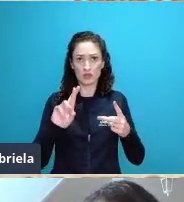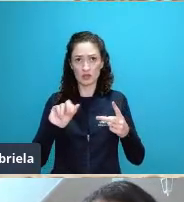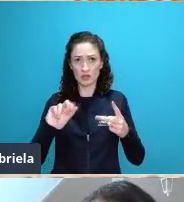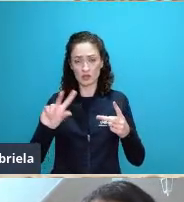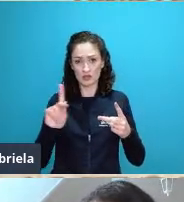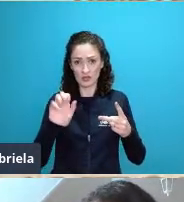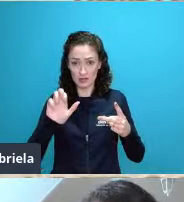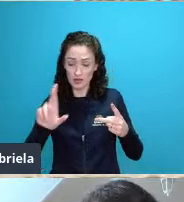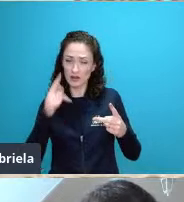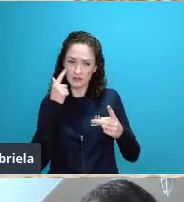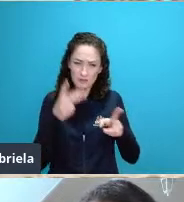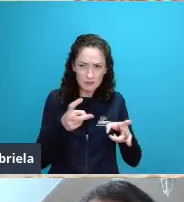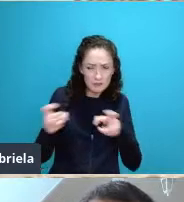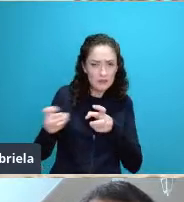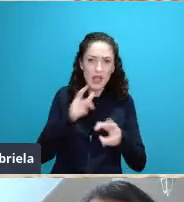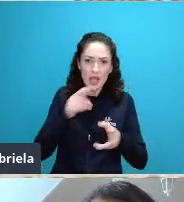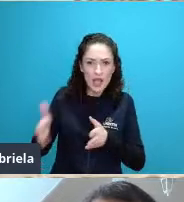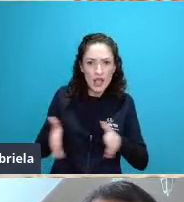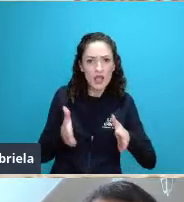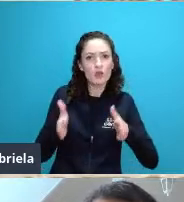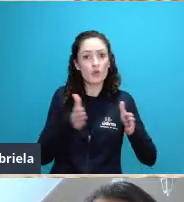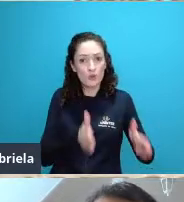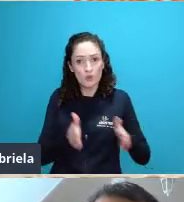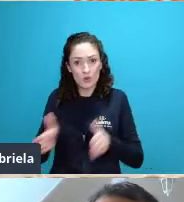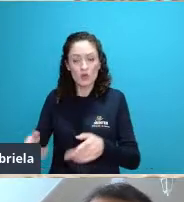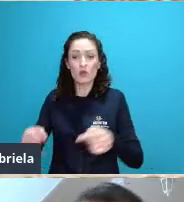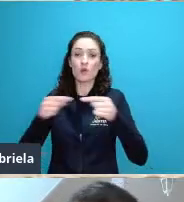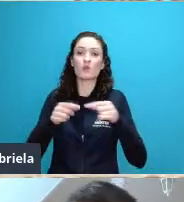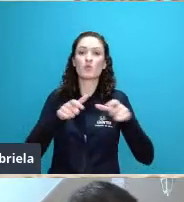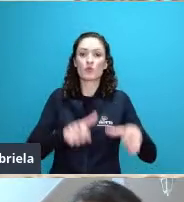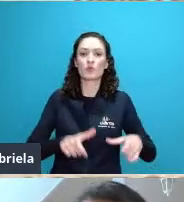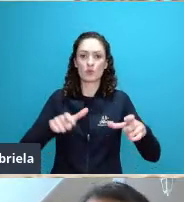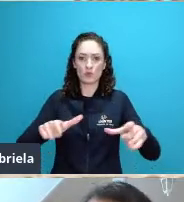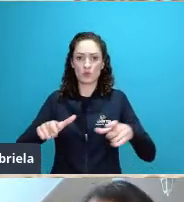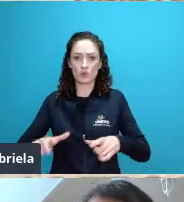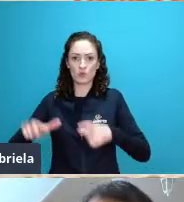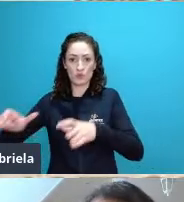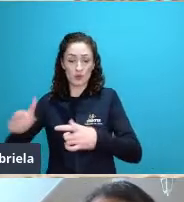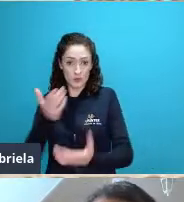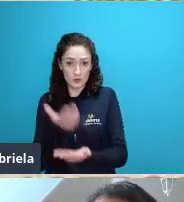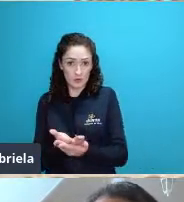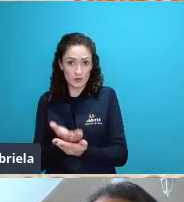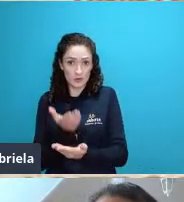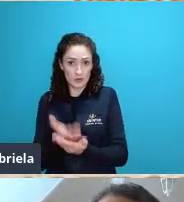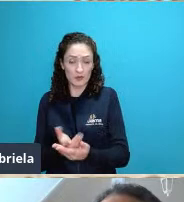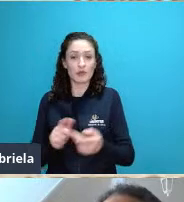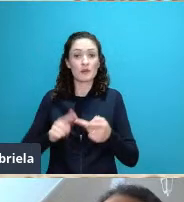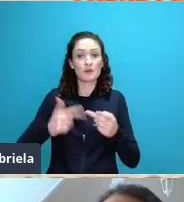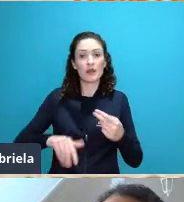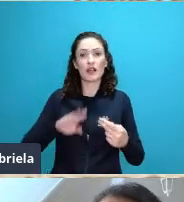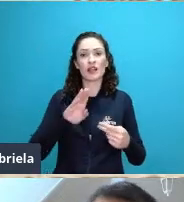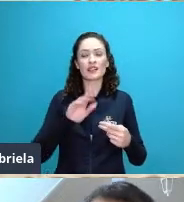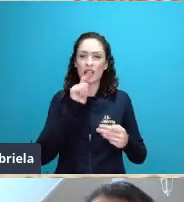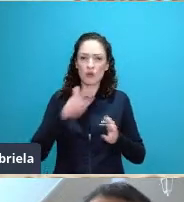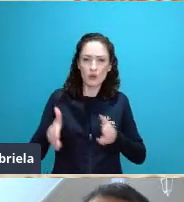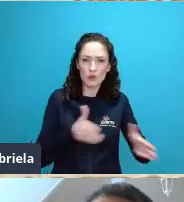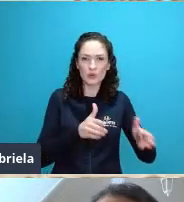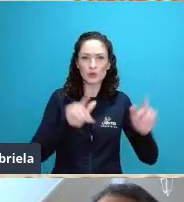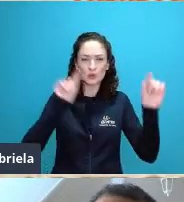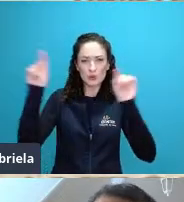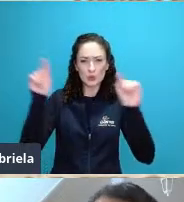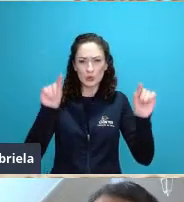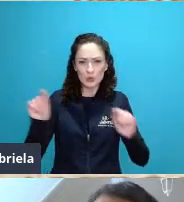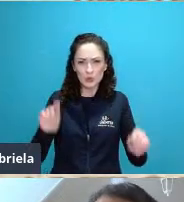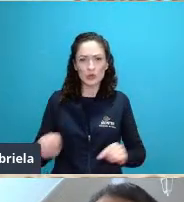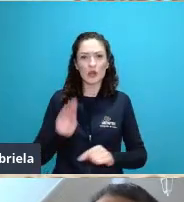fluvial para o estudo espacial e para o estudo de bacias hidrográficas e utilizando-se